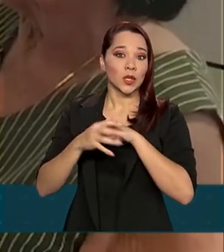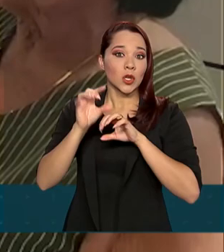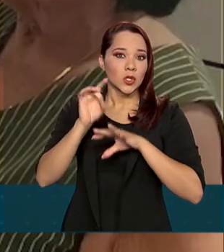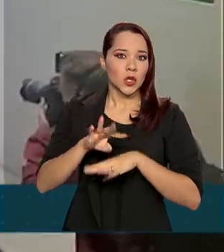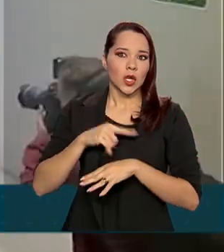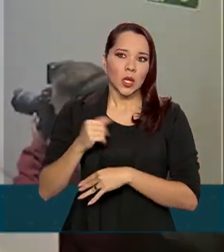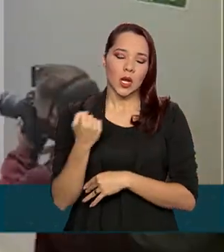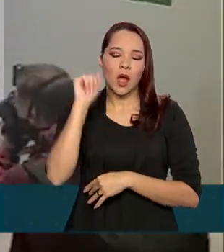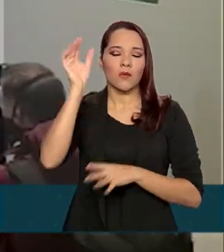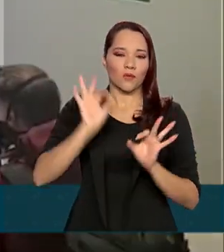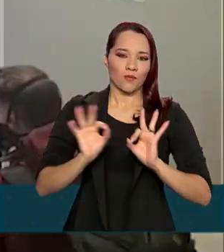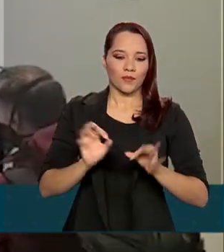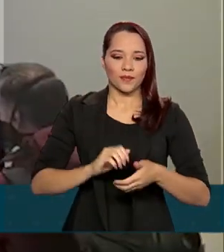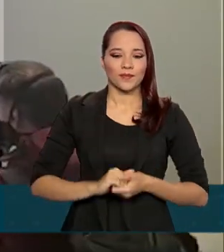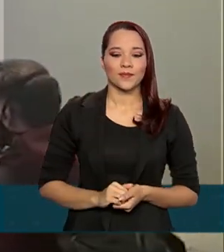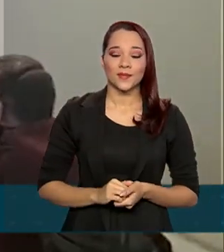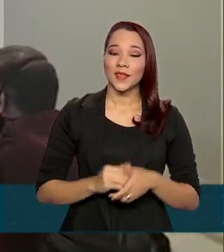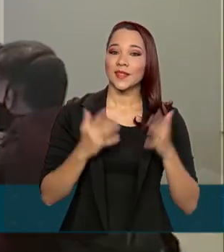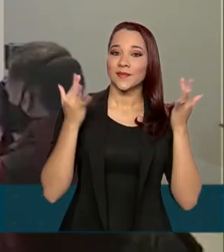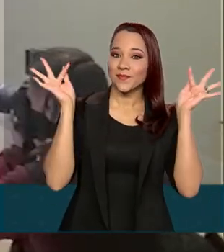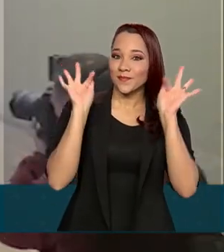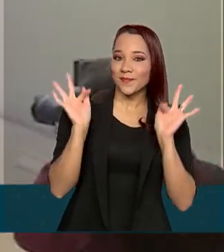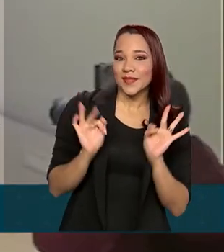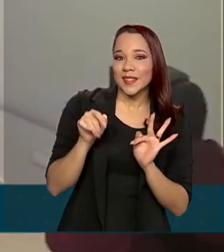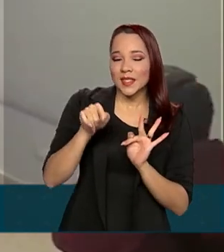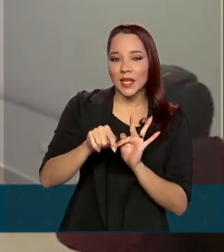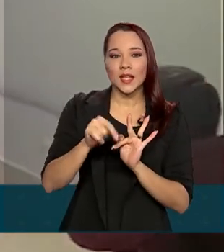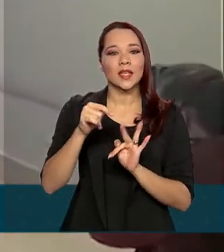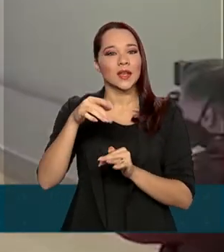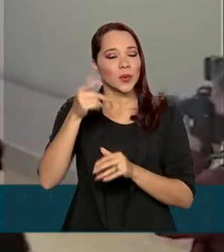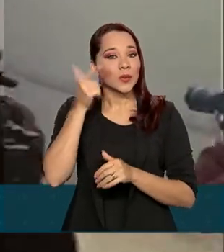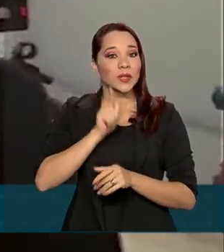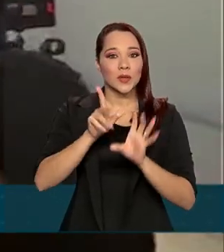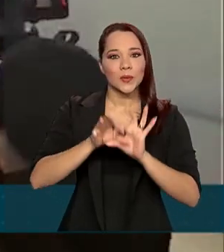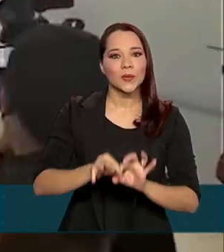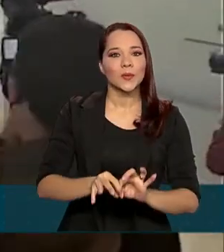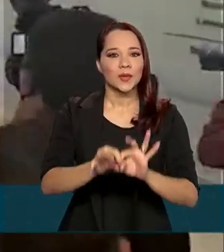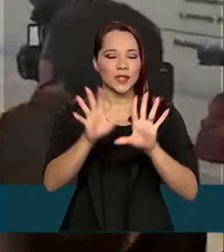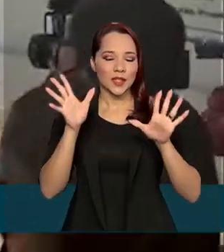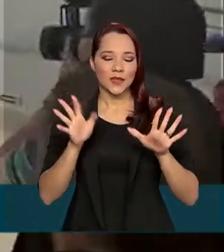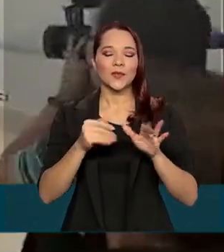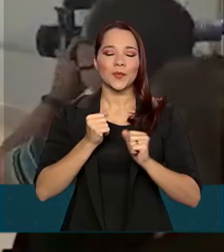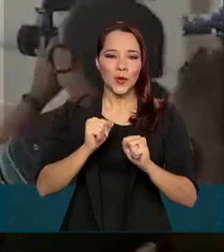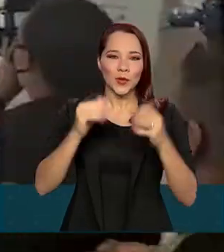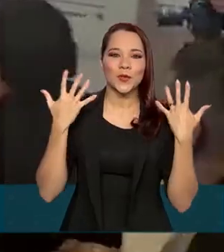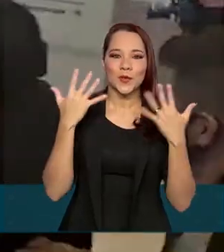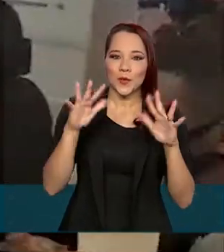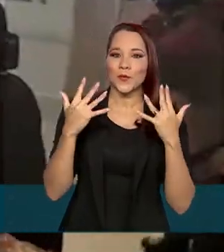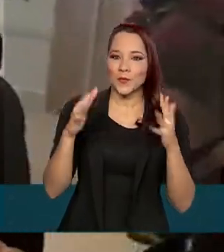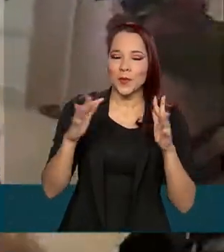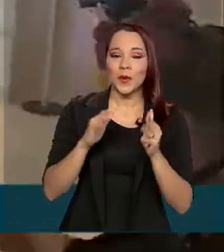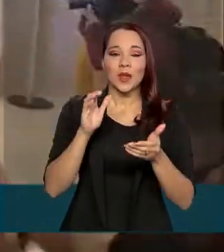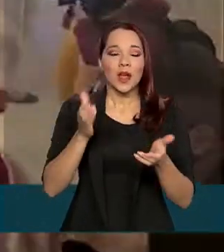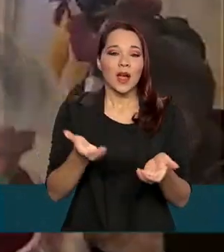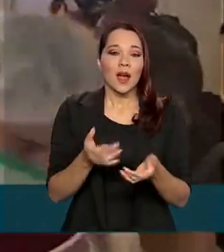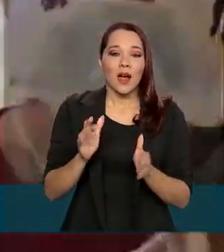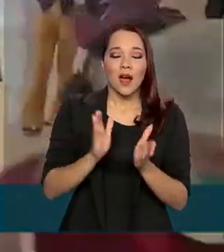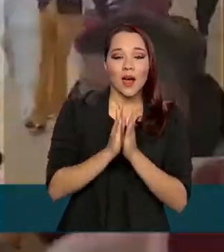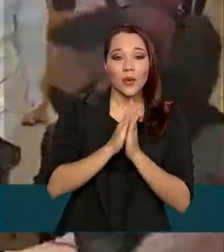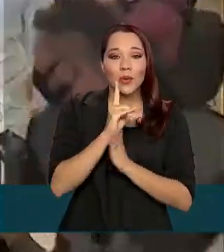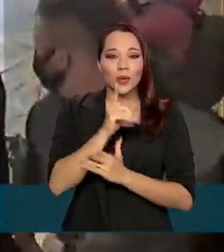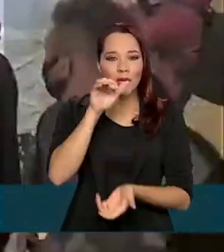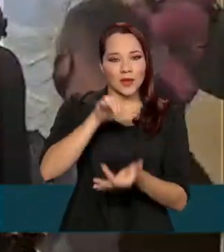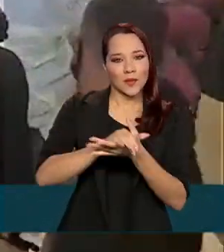complicações. Felizmente, seu Matias recebeu alta e pôde comemorar as bodas de ouro com a